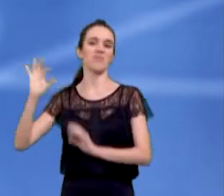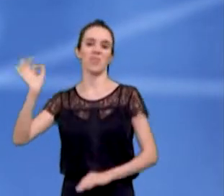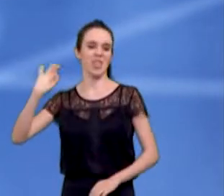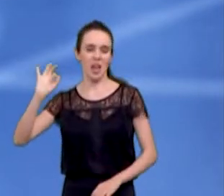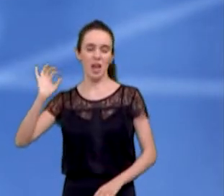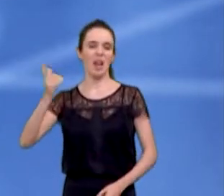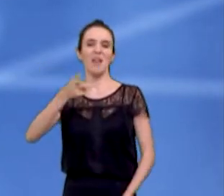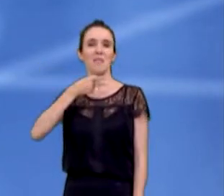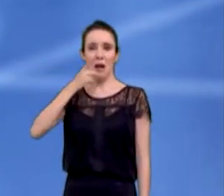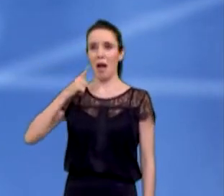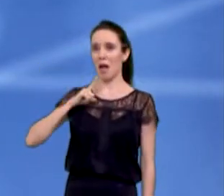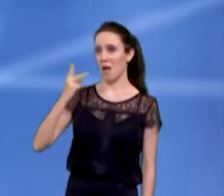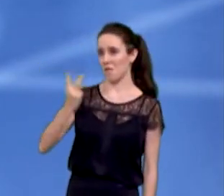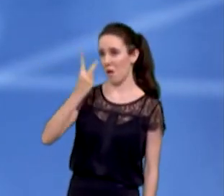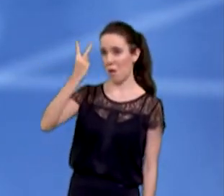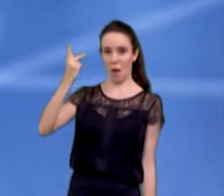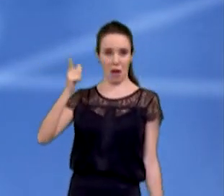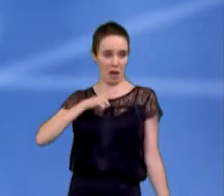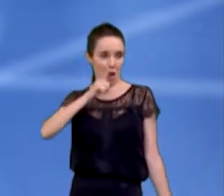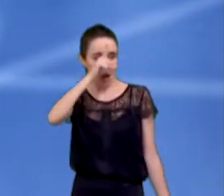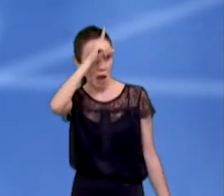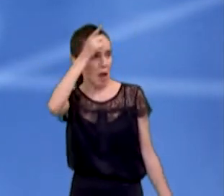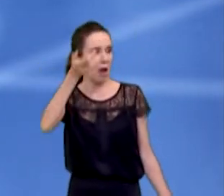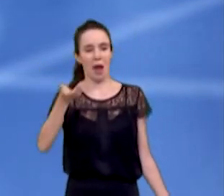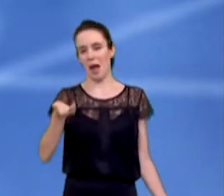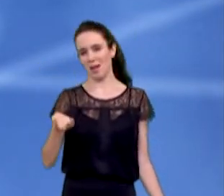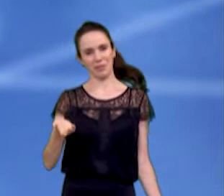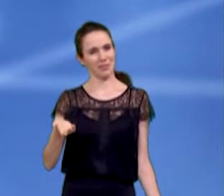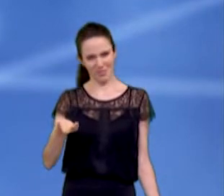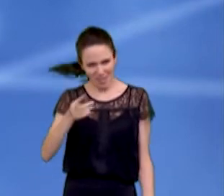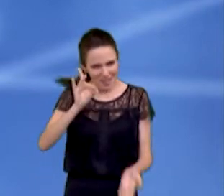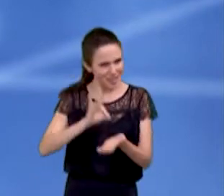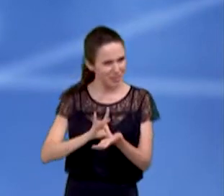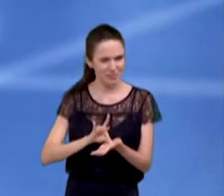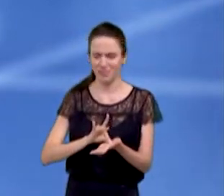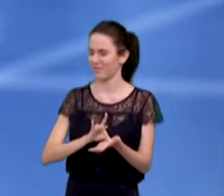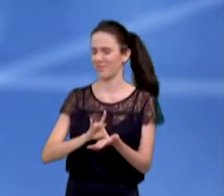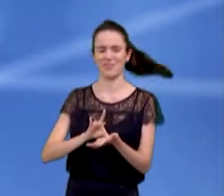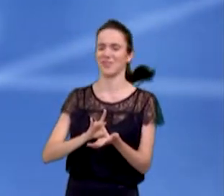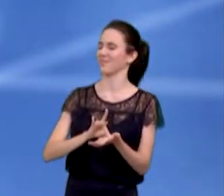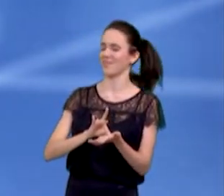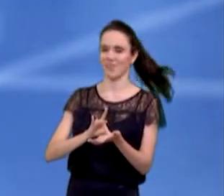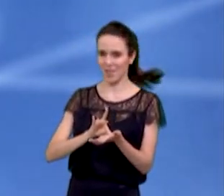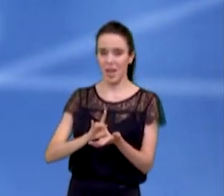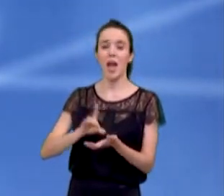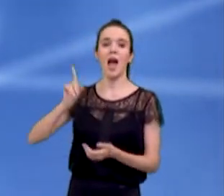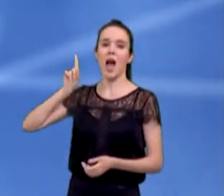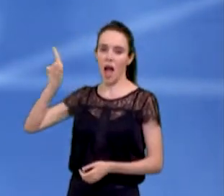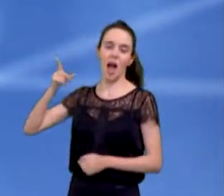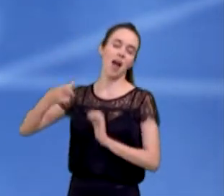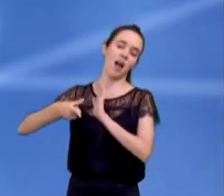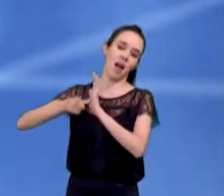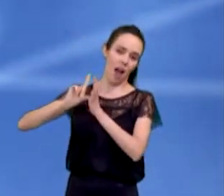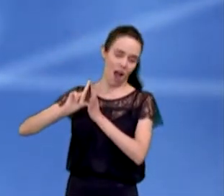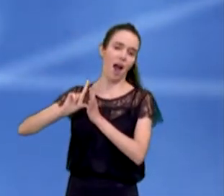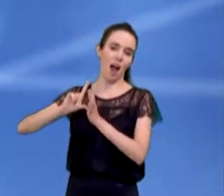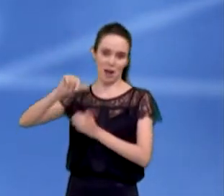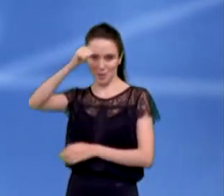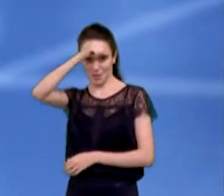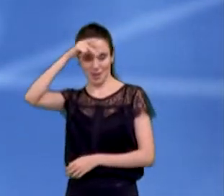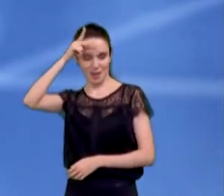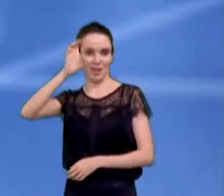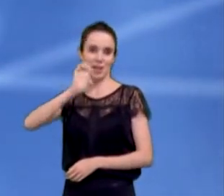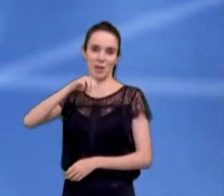de valores e ideias, a gente sabe muito bem que não foi bem assim. Porque o Emanuel, primeiro, cuidou do campo dos alemães, cuidou das pessoas